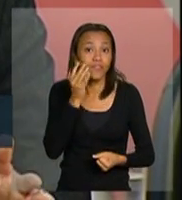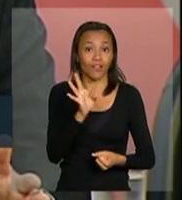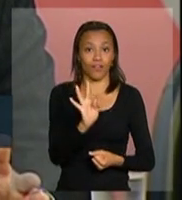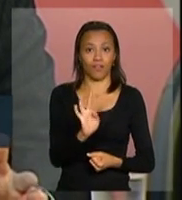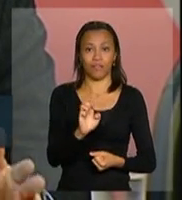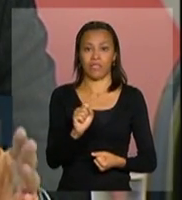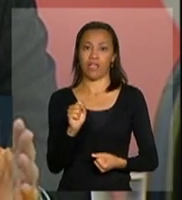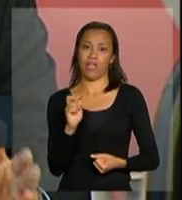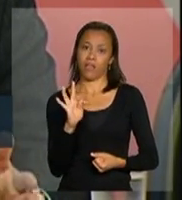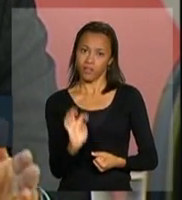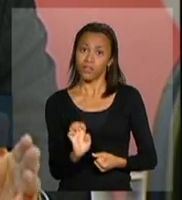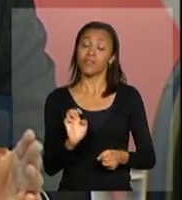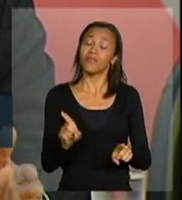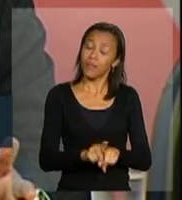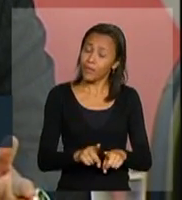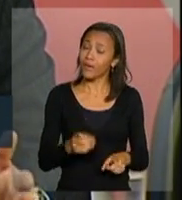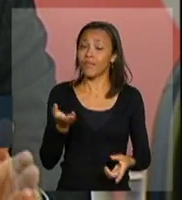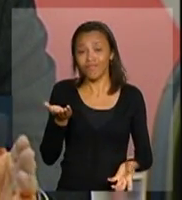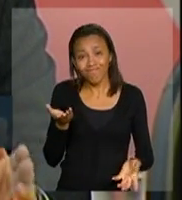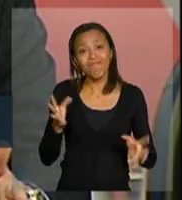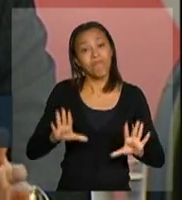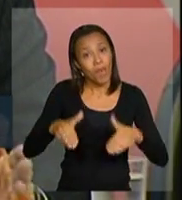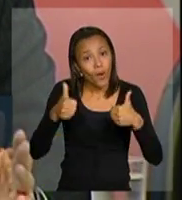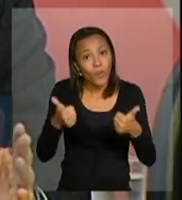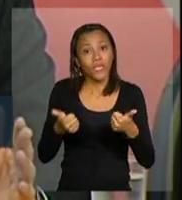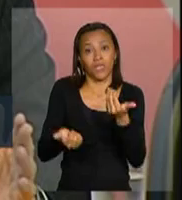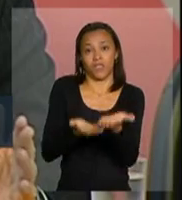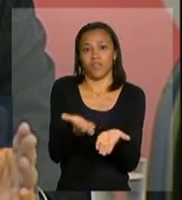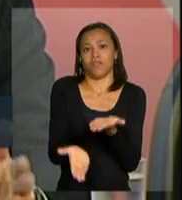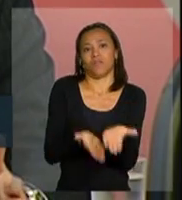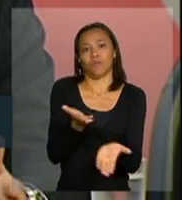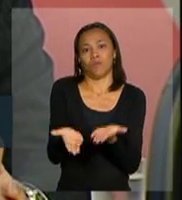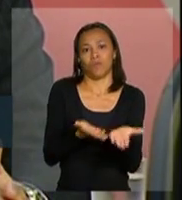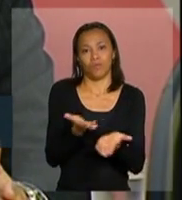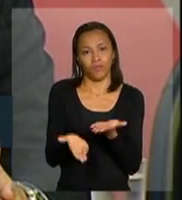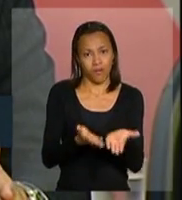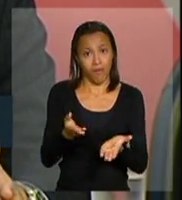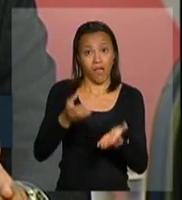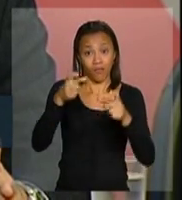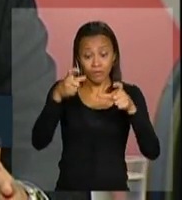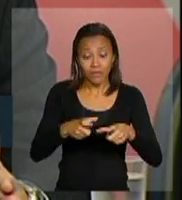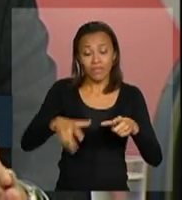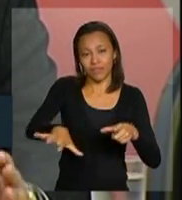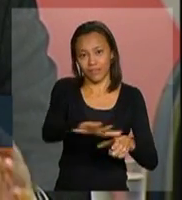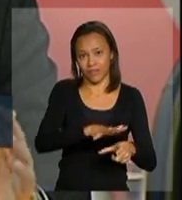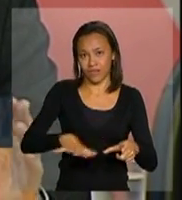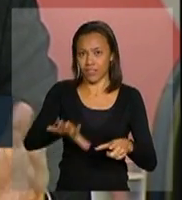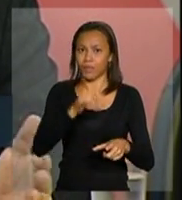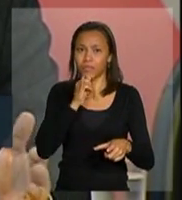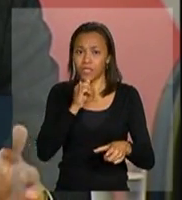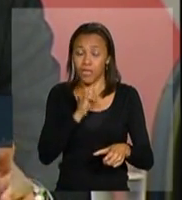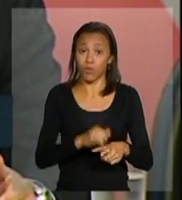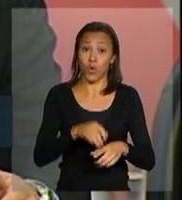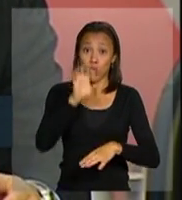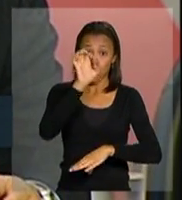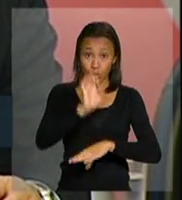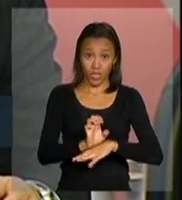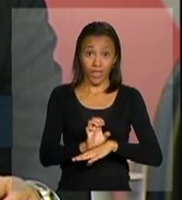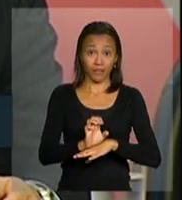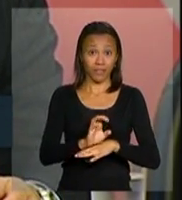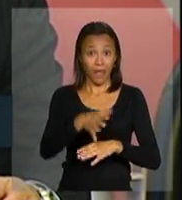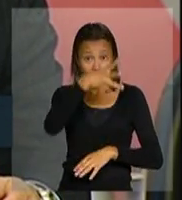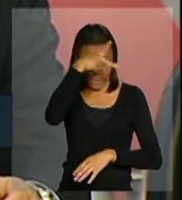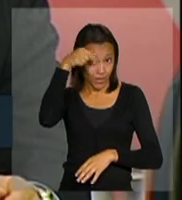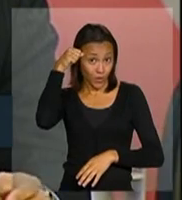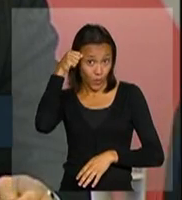Combinado com isso, a melhoria da qualidade dos serviços de tratamento nessa região. Estados como o Estado do Amazonas não podem ter